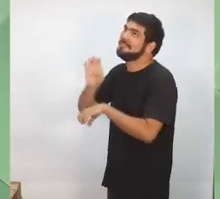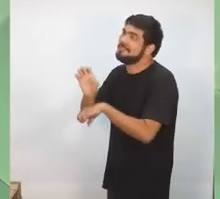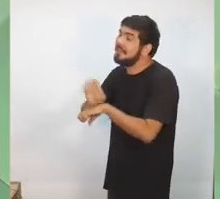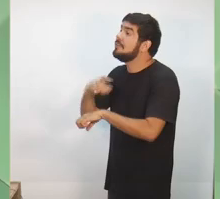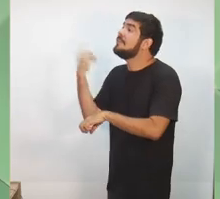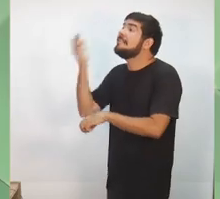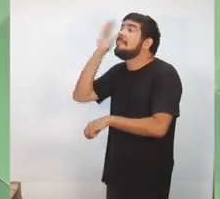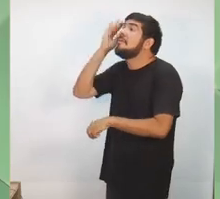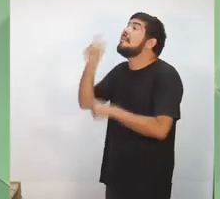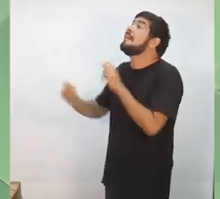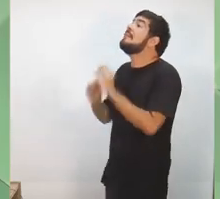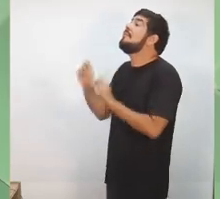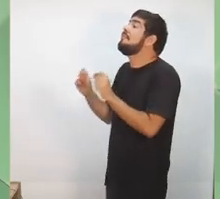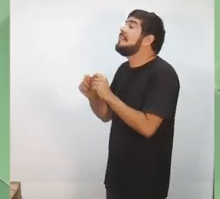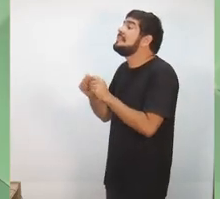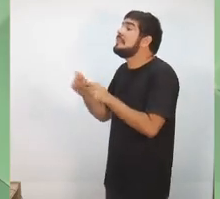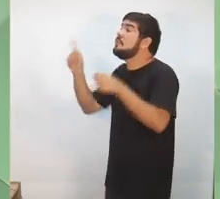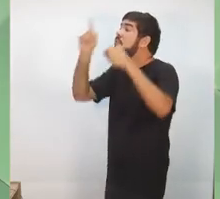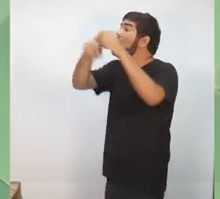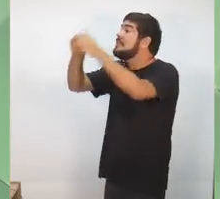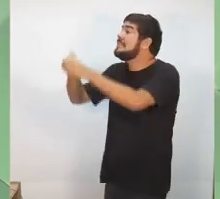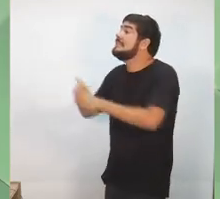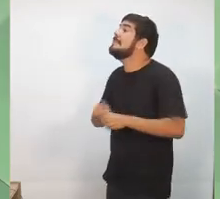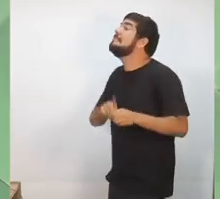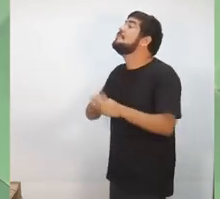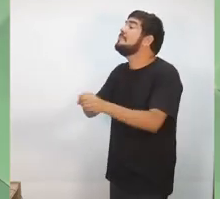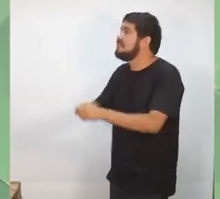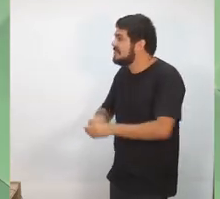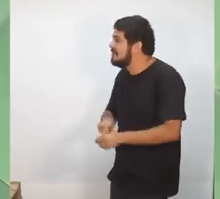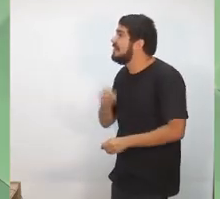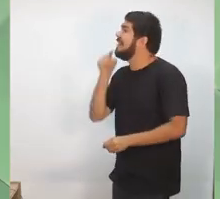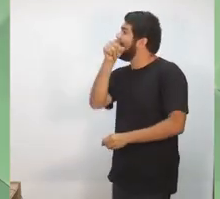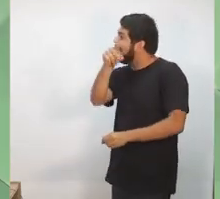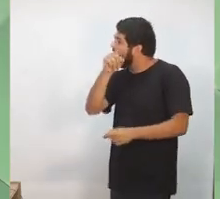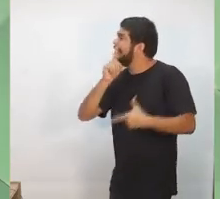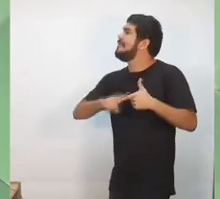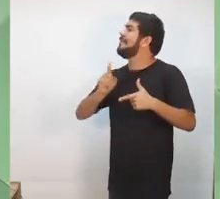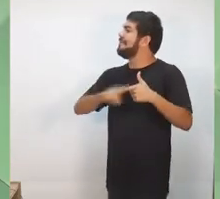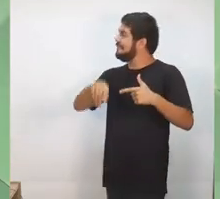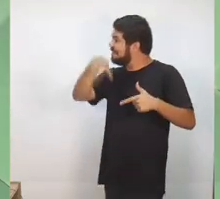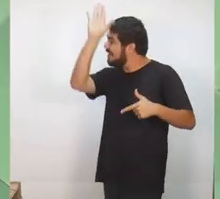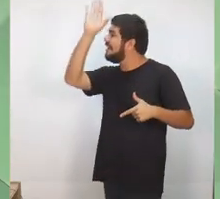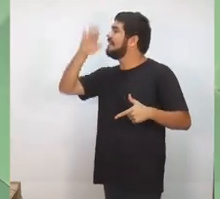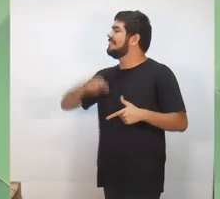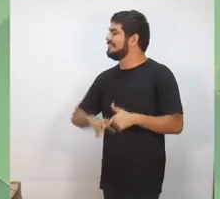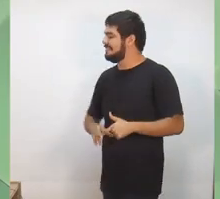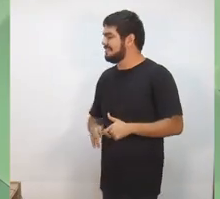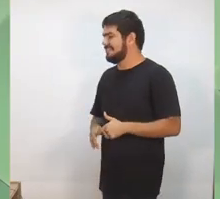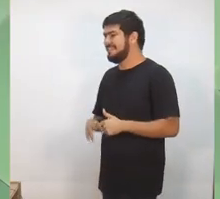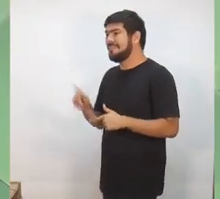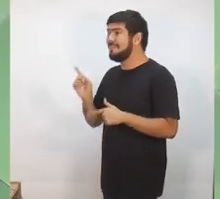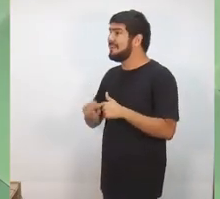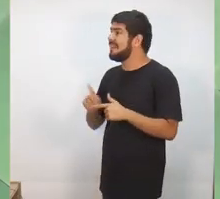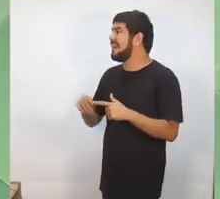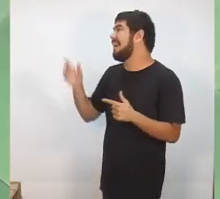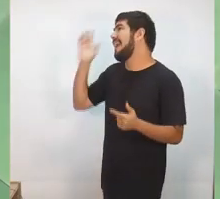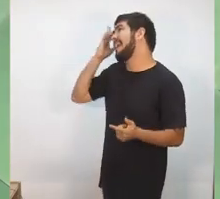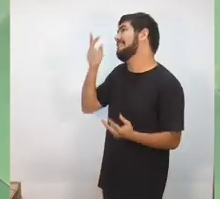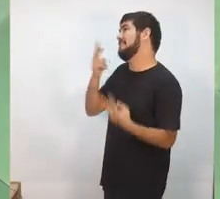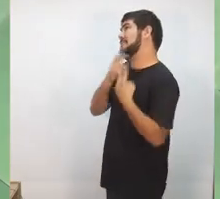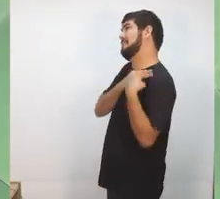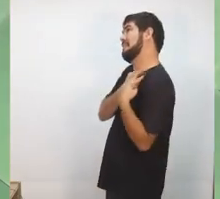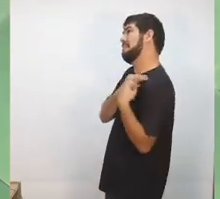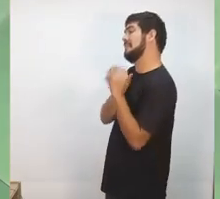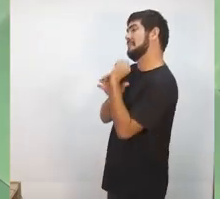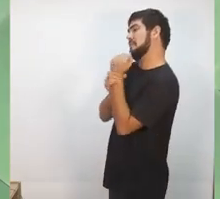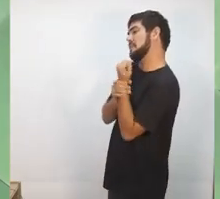saber o que vamos fazer no município. Esse é um dos problemas centrais que nós vamos enfrentar. porque se acha que a responsabilidade da